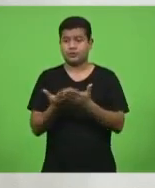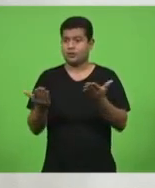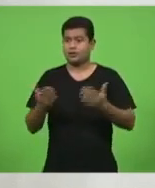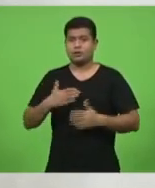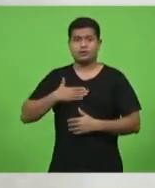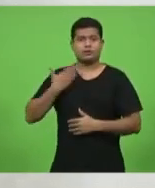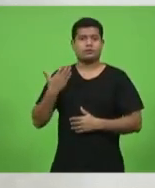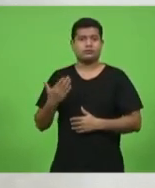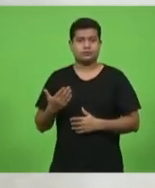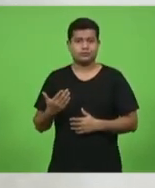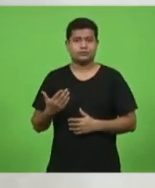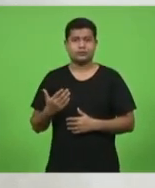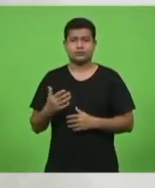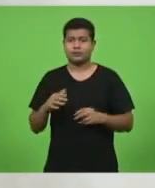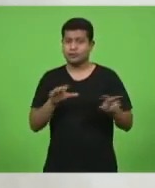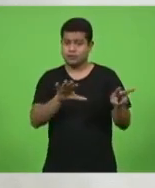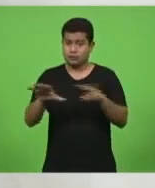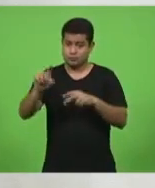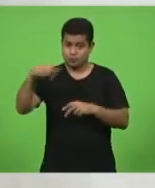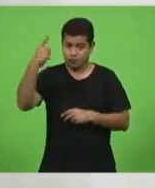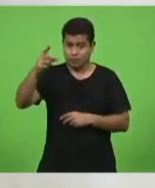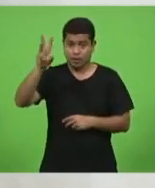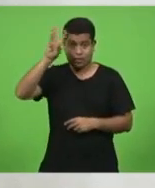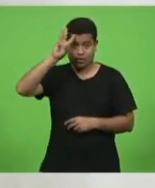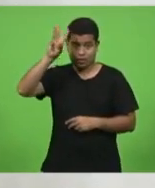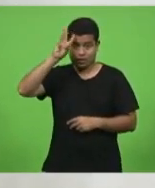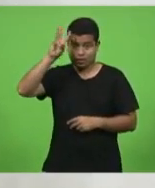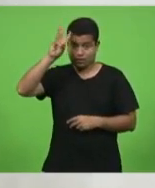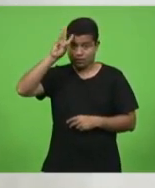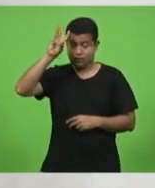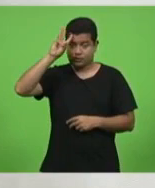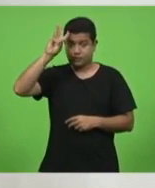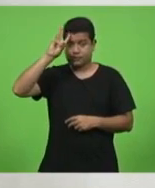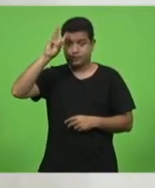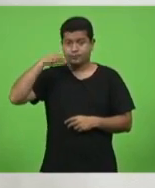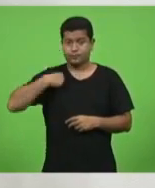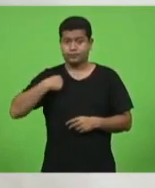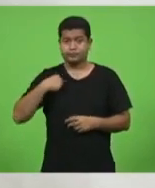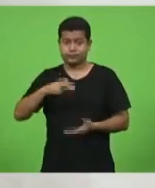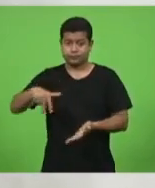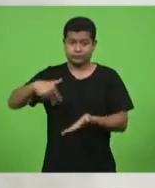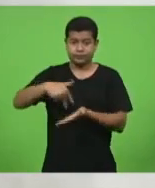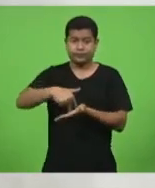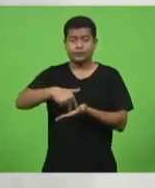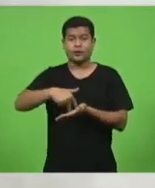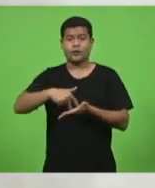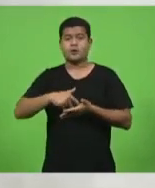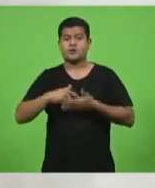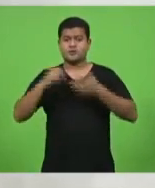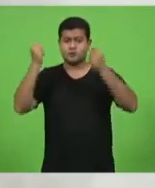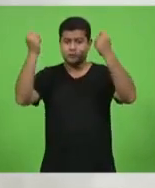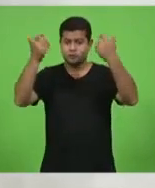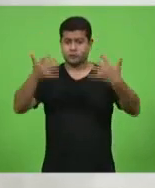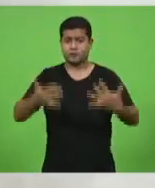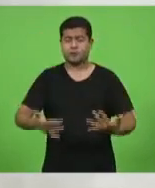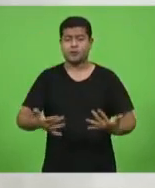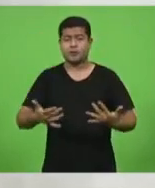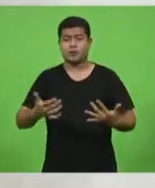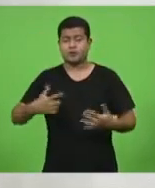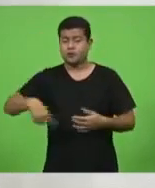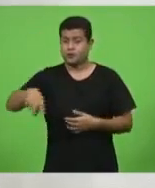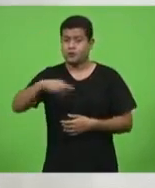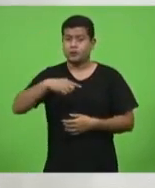Terça-feira que vem, quero trazer essa essa fala aqui para que nós possamos trazer